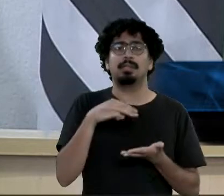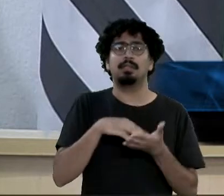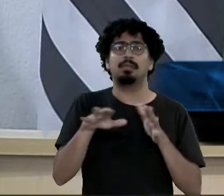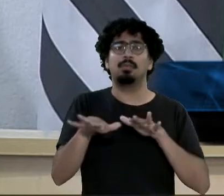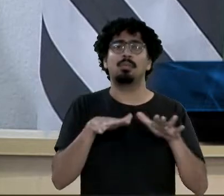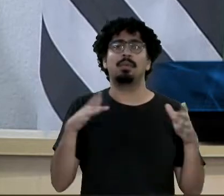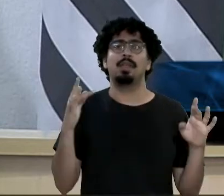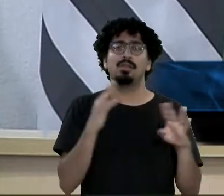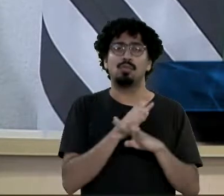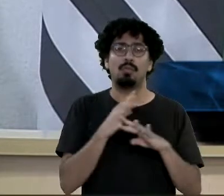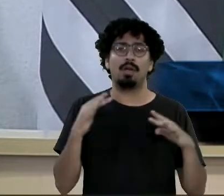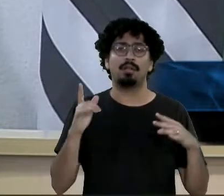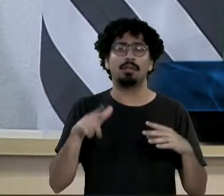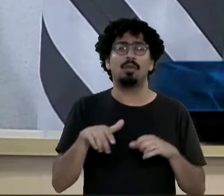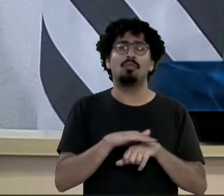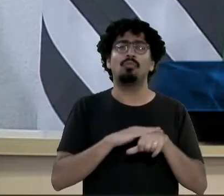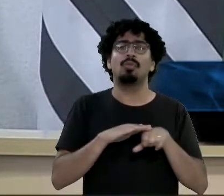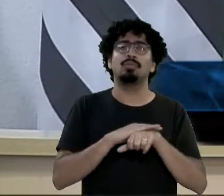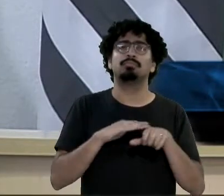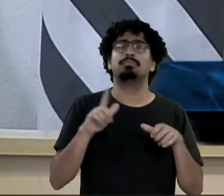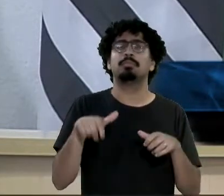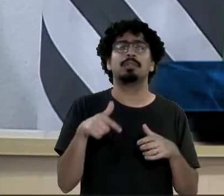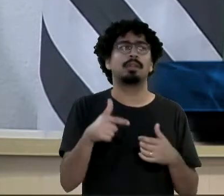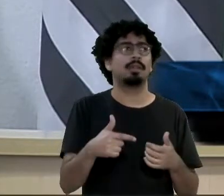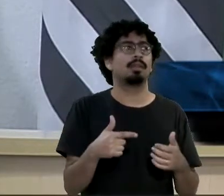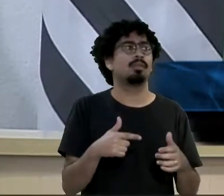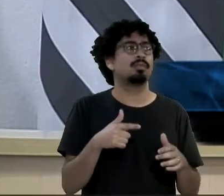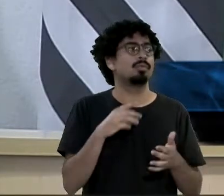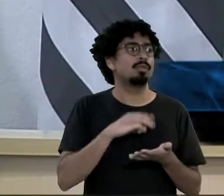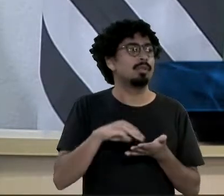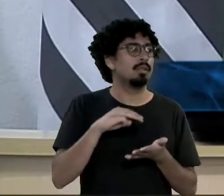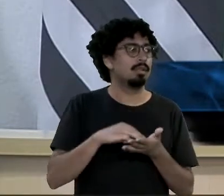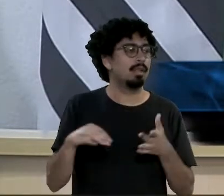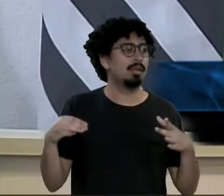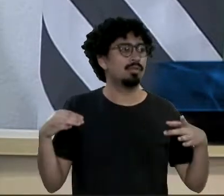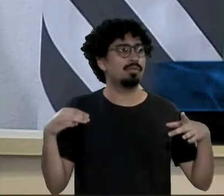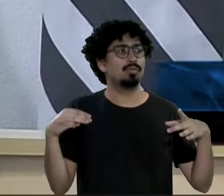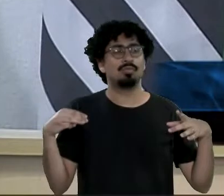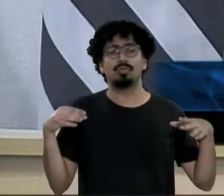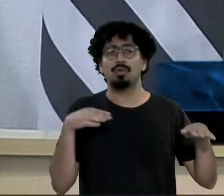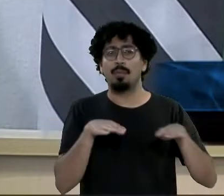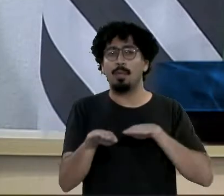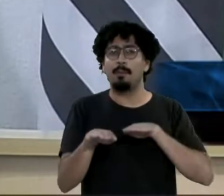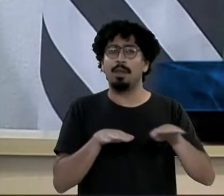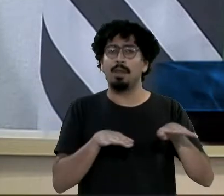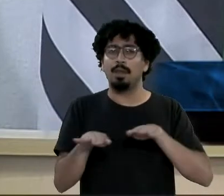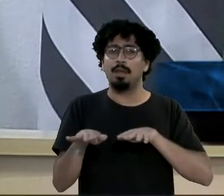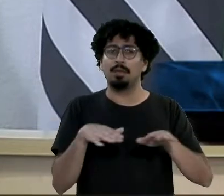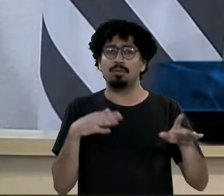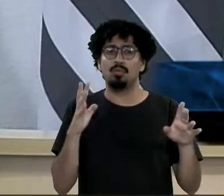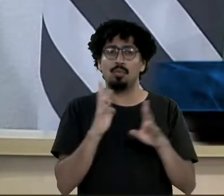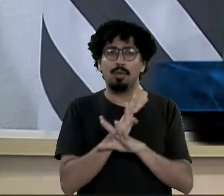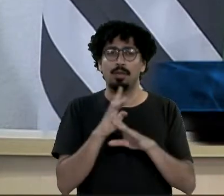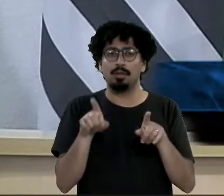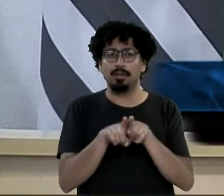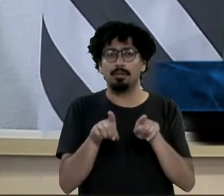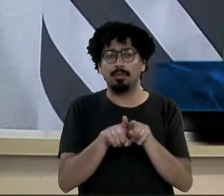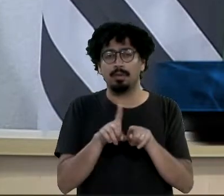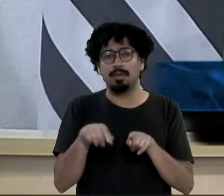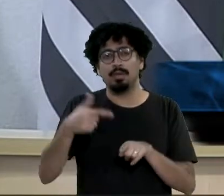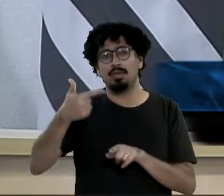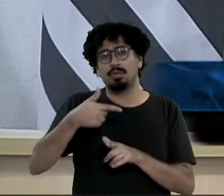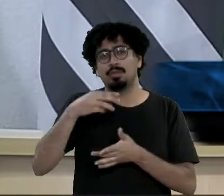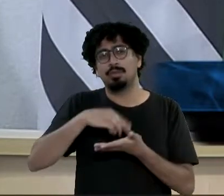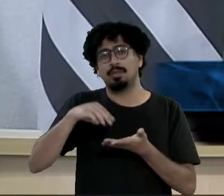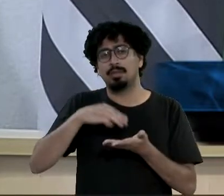O vereador professor Edson se reuniu com representantes da Secretaria de Mobilidade Urbana para solicitar providências em relação ao abuso de